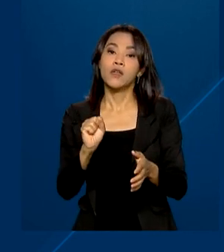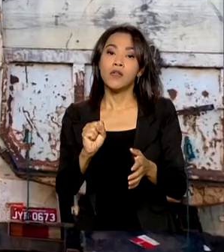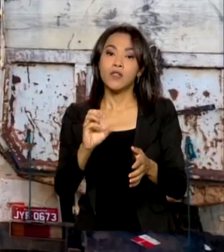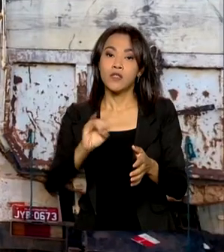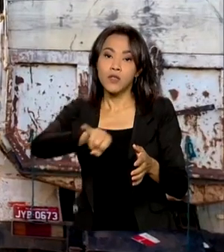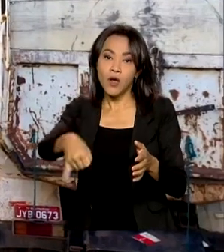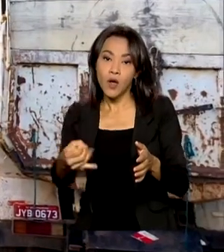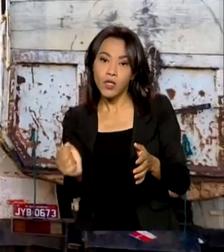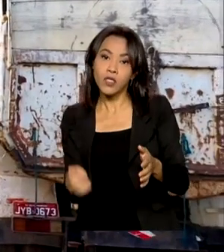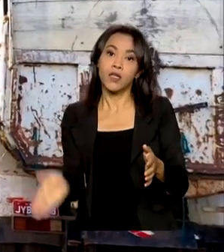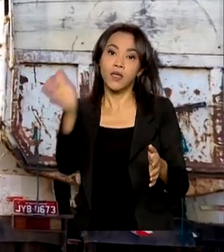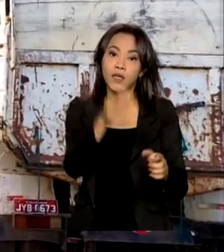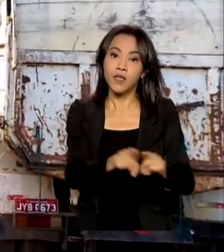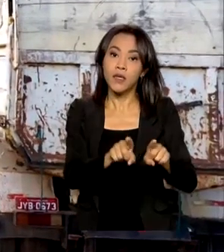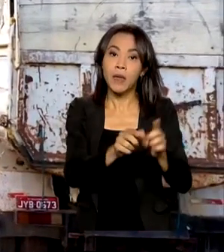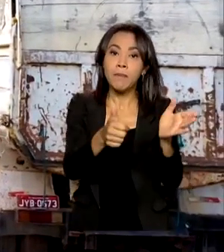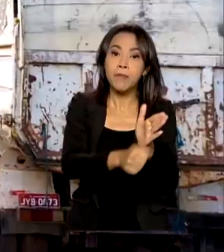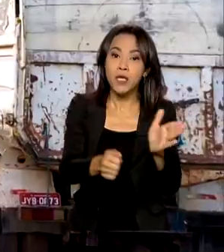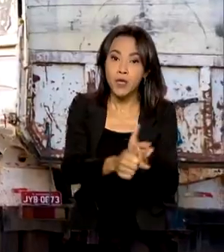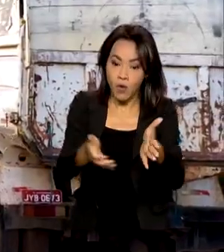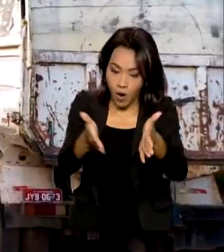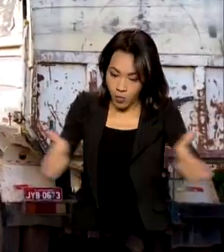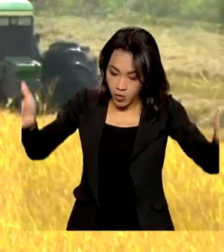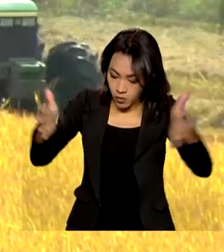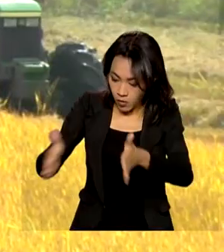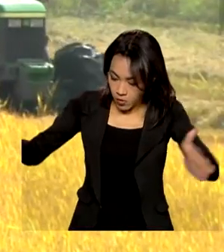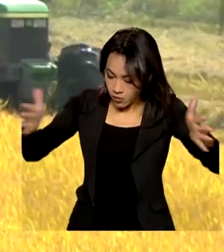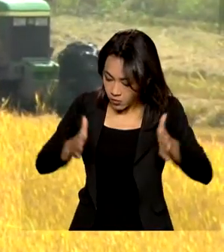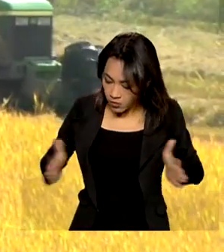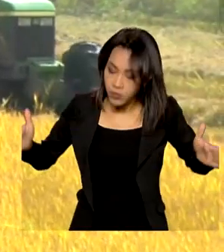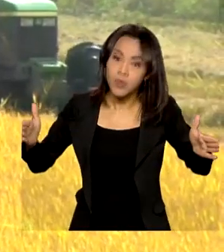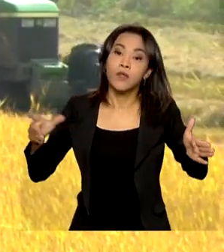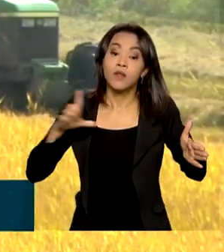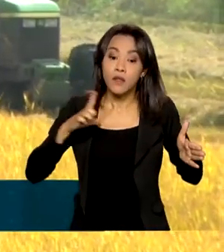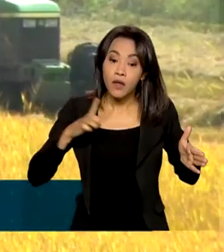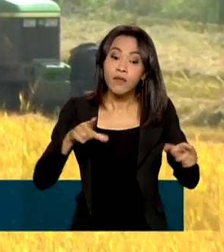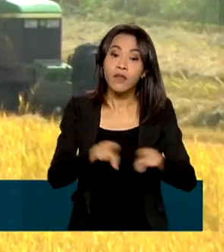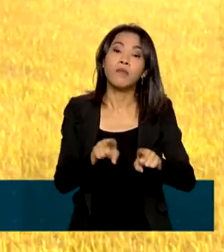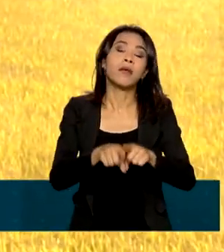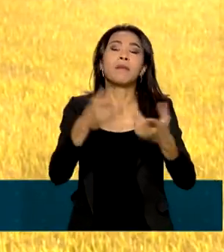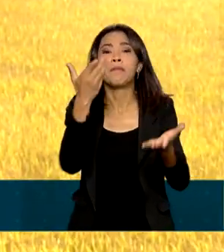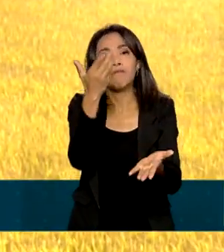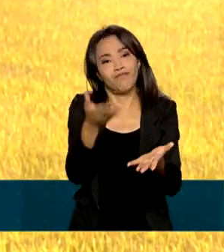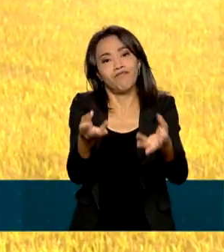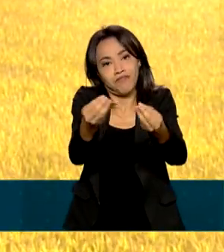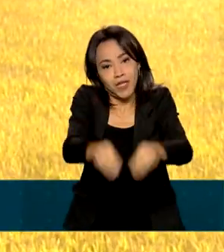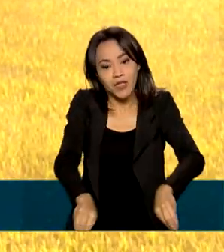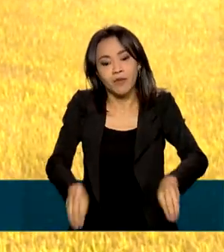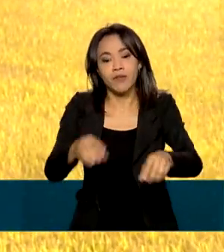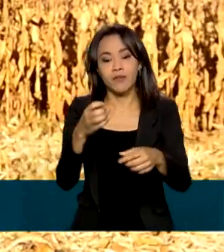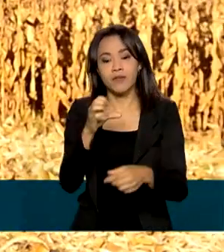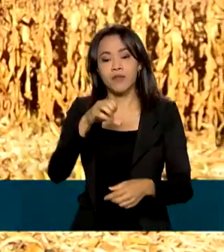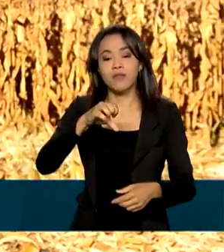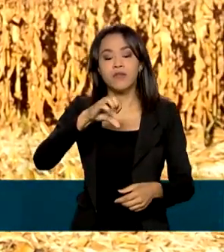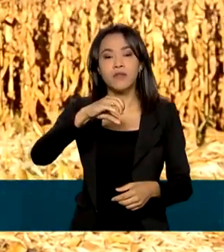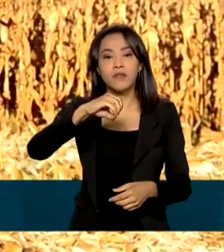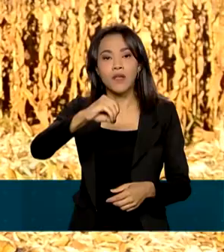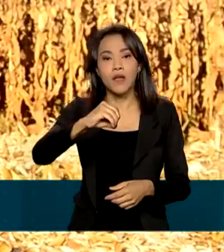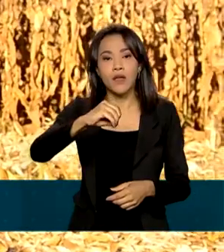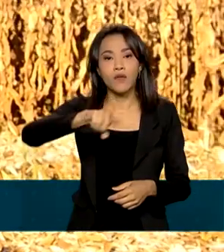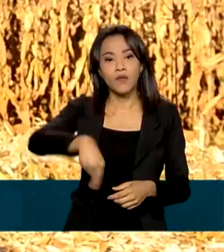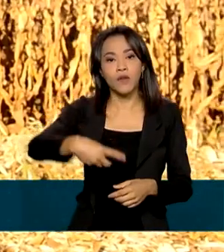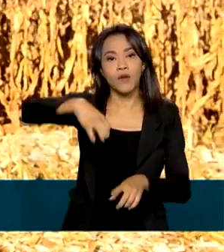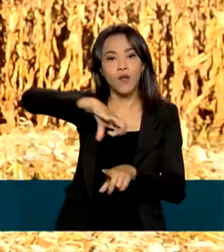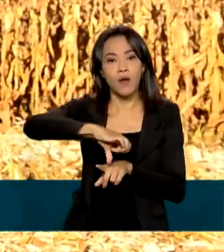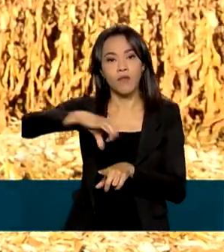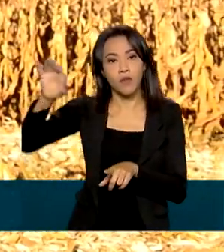milho. Apesar da expectativa de aumento na colheita, houve perda na produção de 0,9% sobre a última